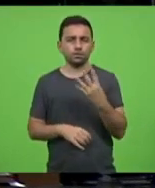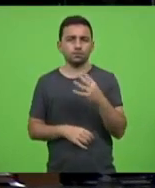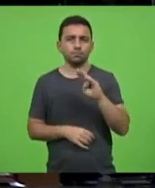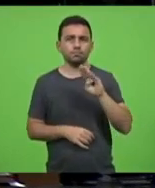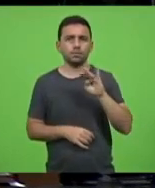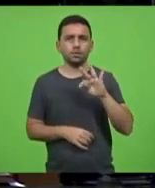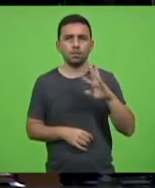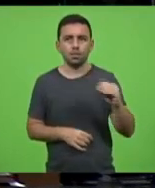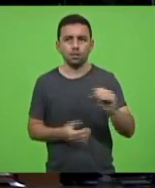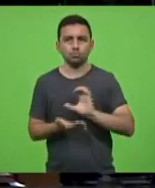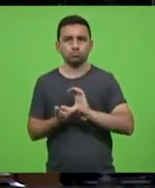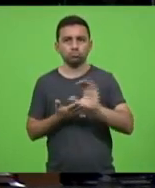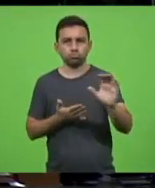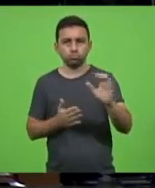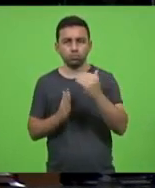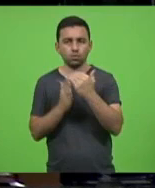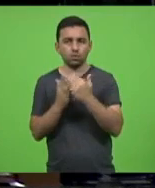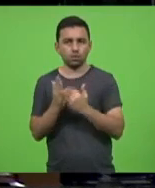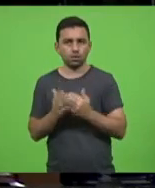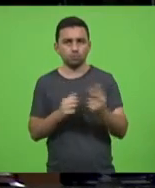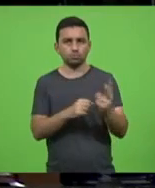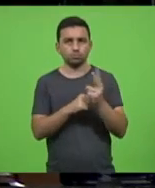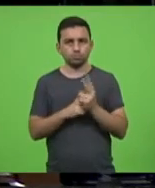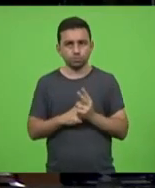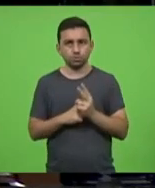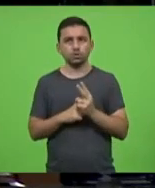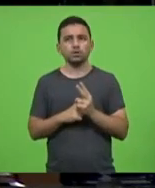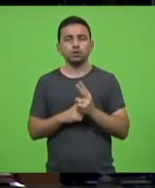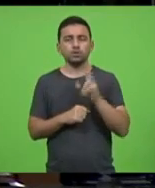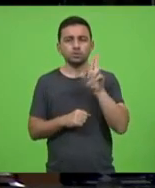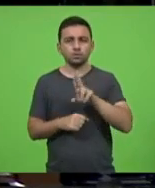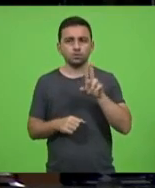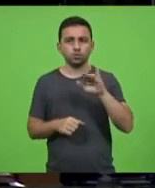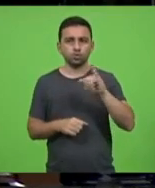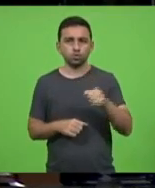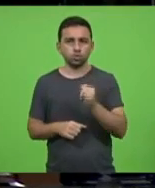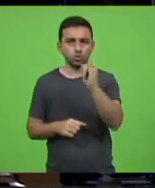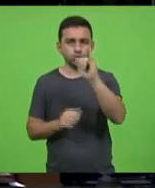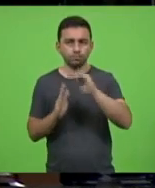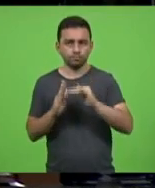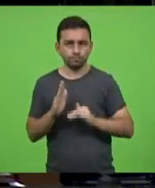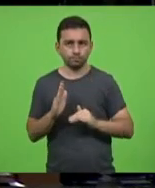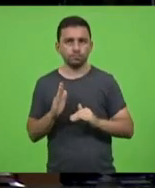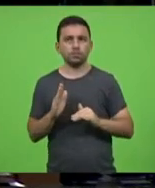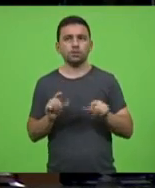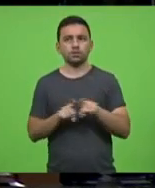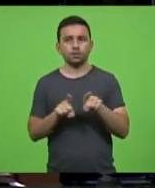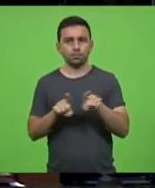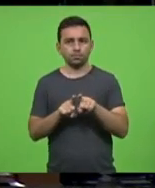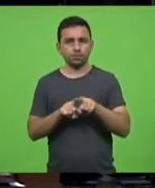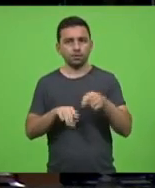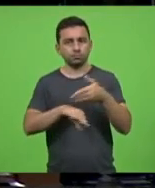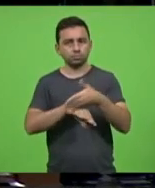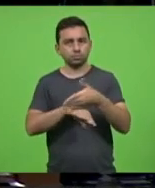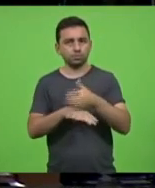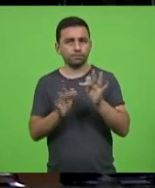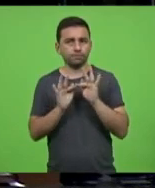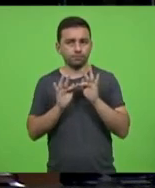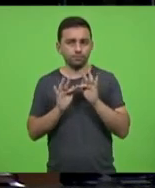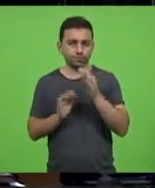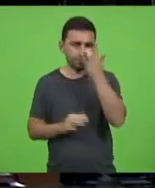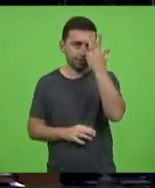disponibilizados em programas de linha de crédito emergenciais com juros reduzidos e acesso facilitado ao setor produtivo